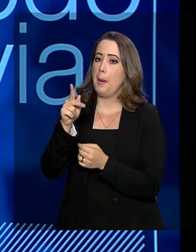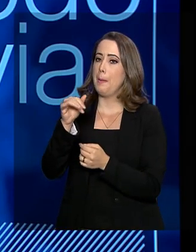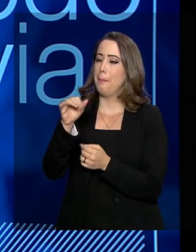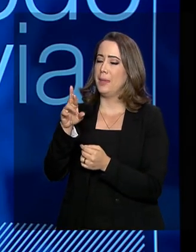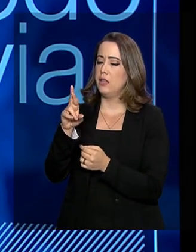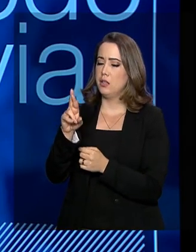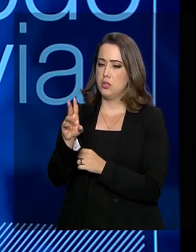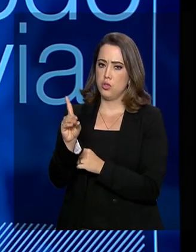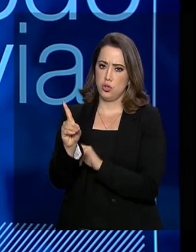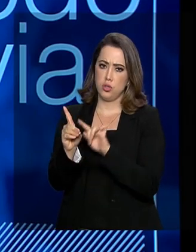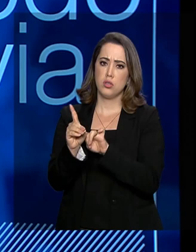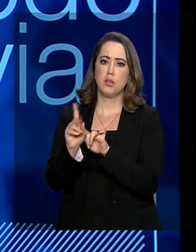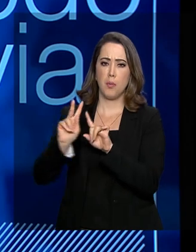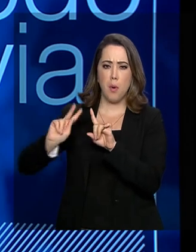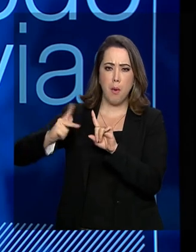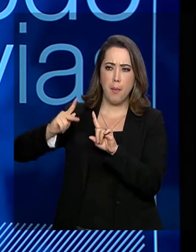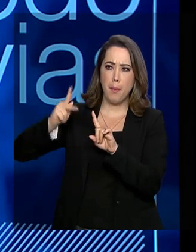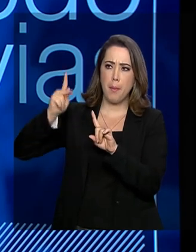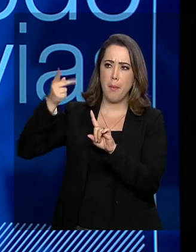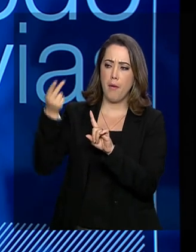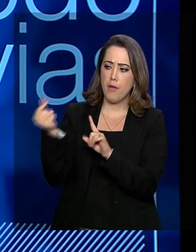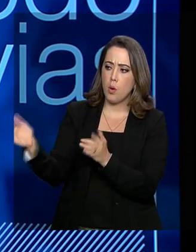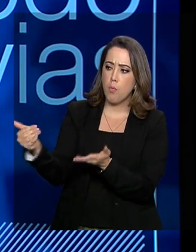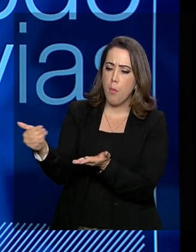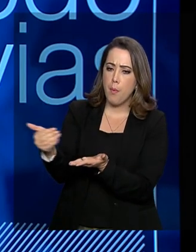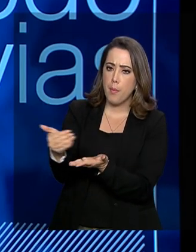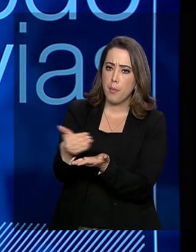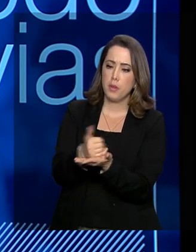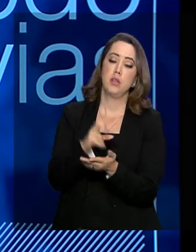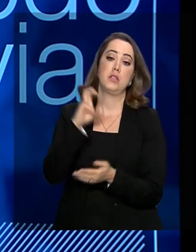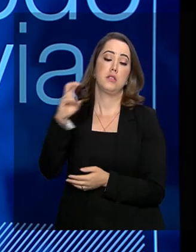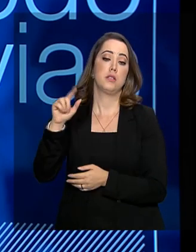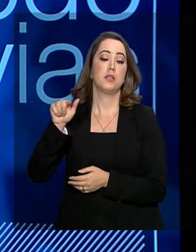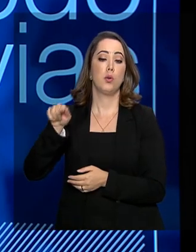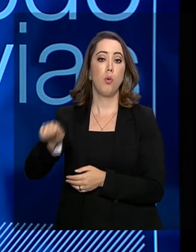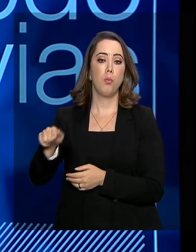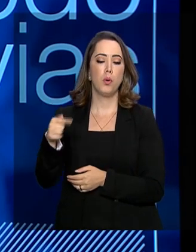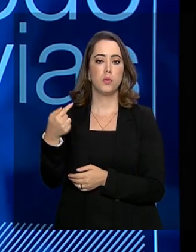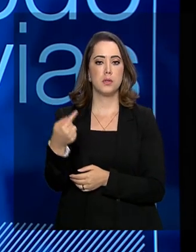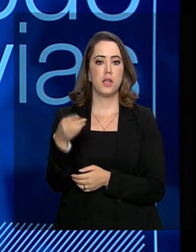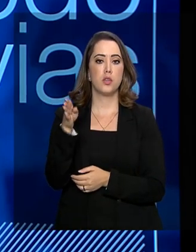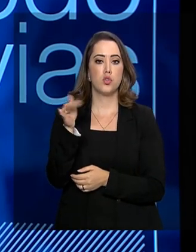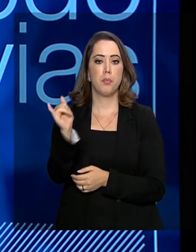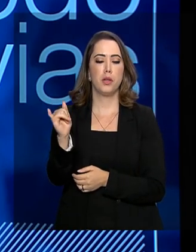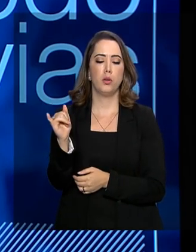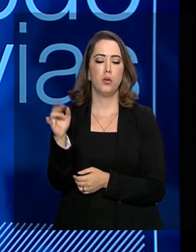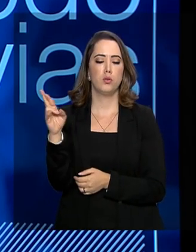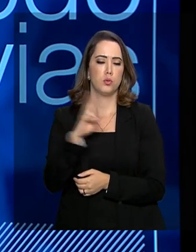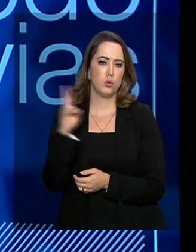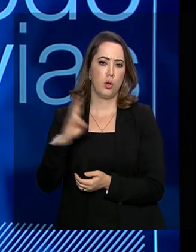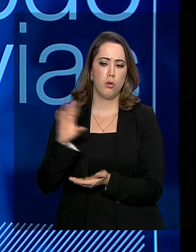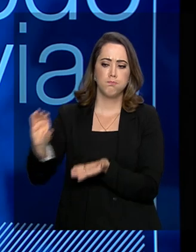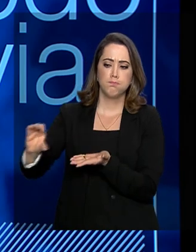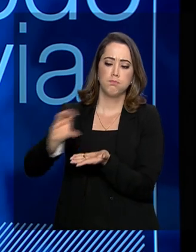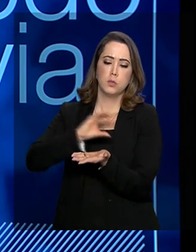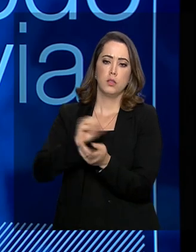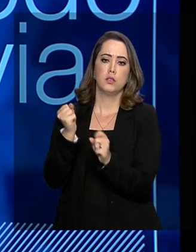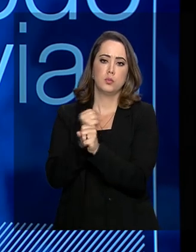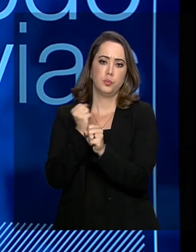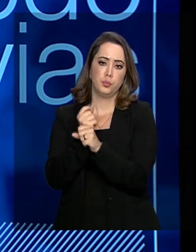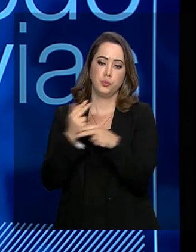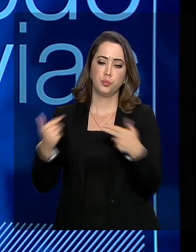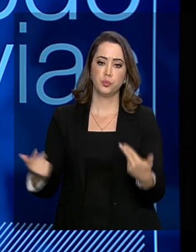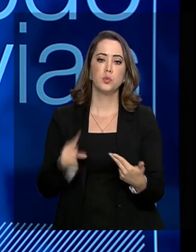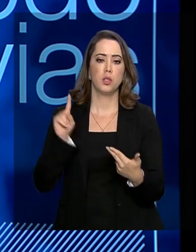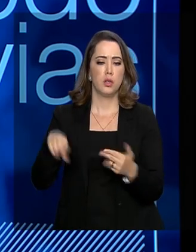Também tivemos aí, nesse ativo, nesse primeiro semestre, mais de 5,7 bilhões de reais investidos no setor de infraestrutura. Então,